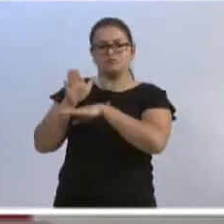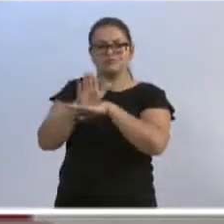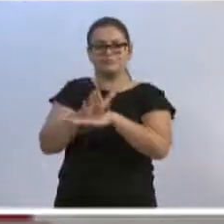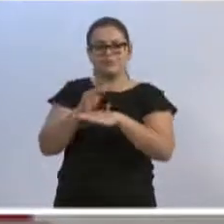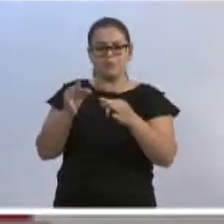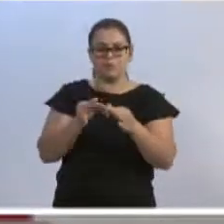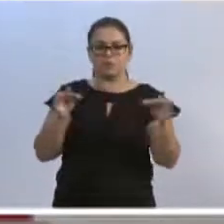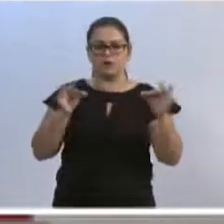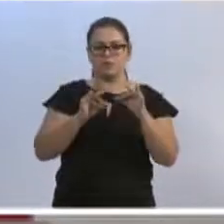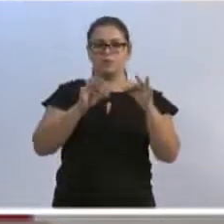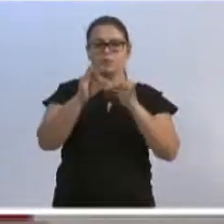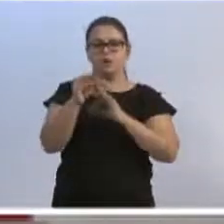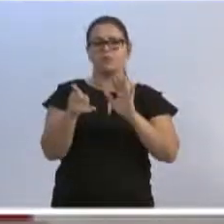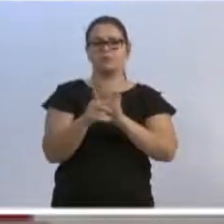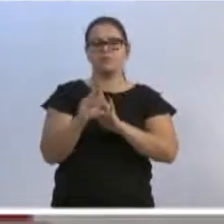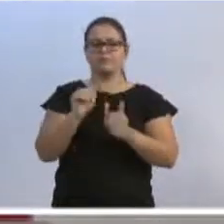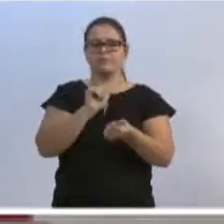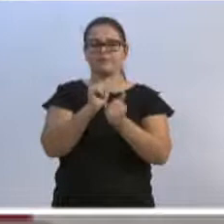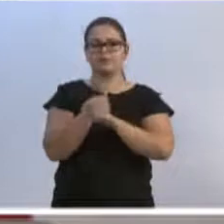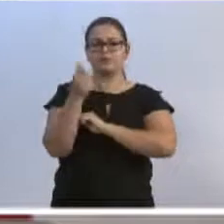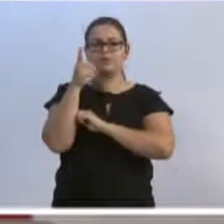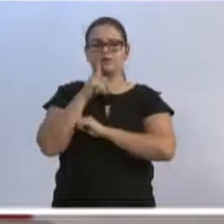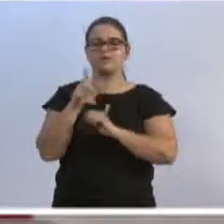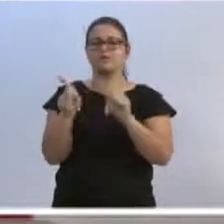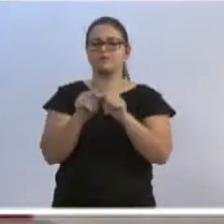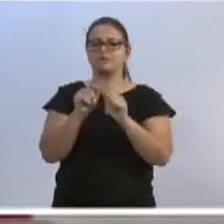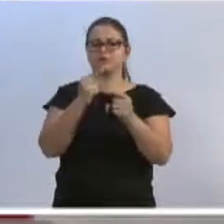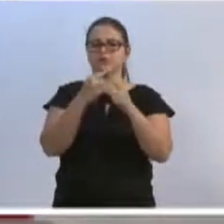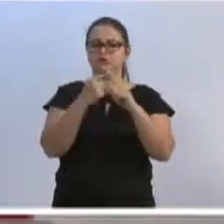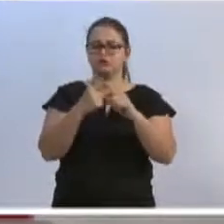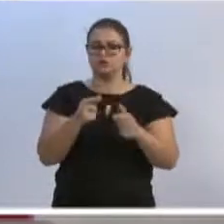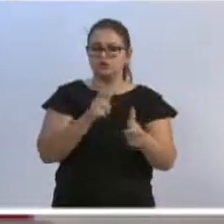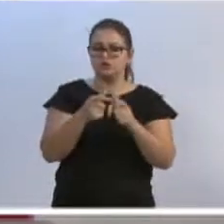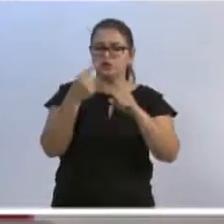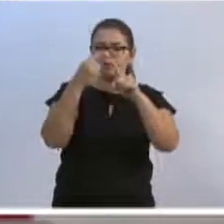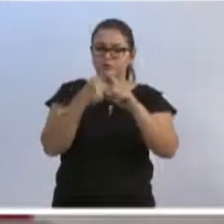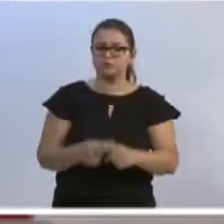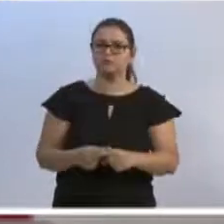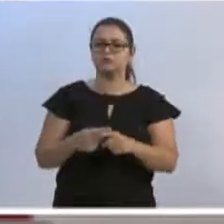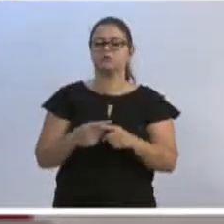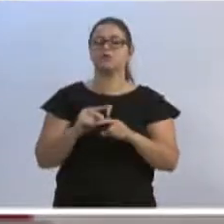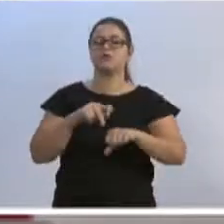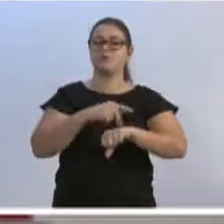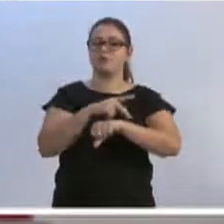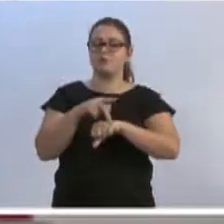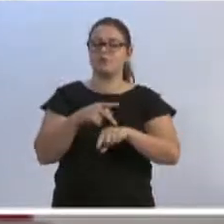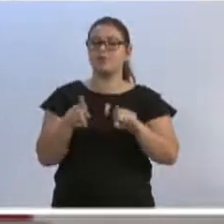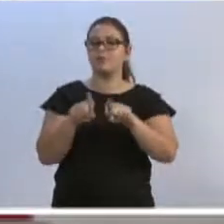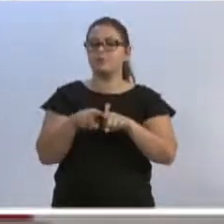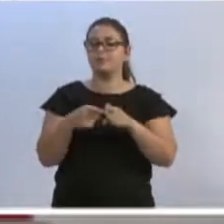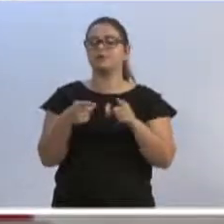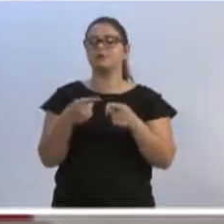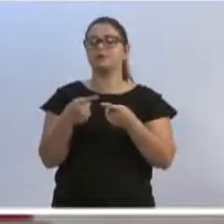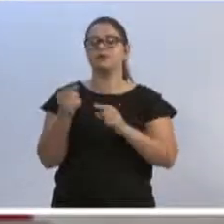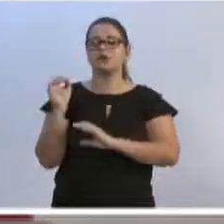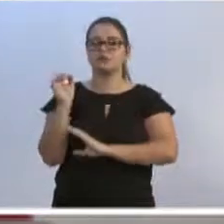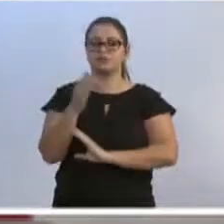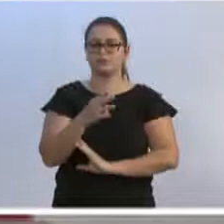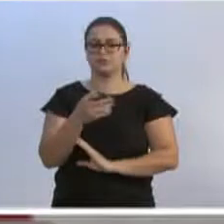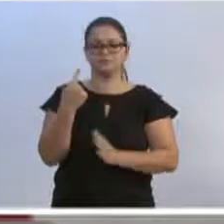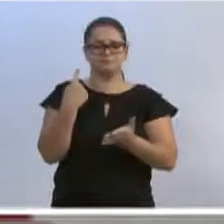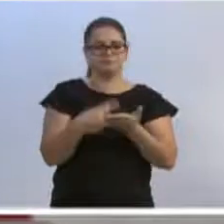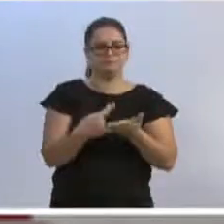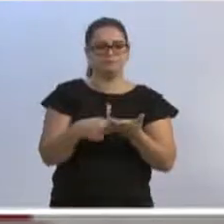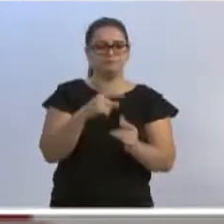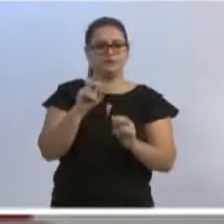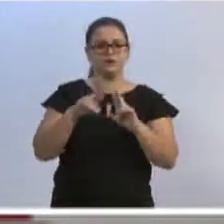de futebol, para que possa receber jogos da Liga Nacional do Futebol e do Handebol. Já marcamos a reunião